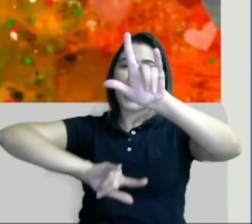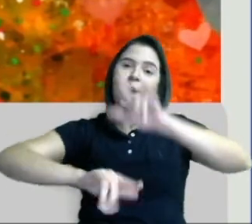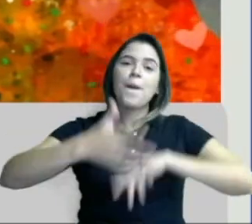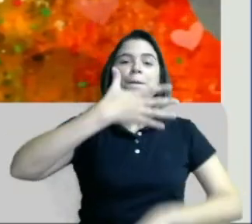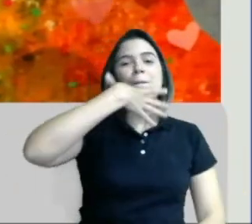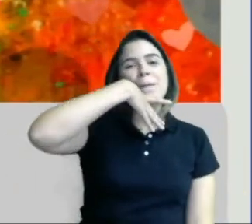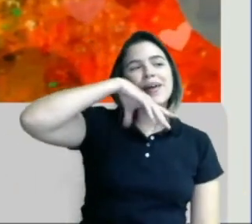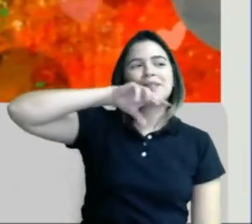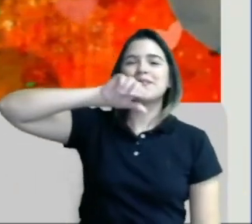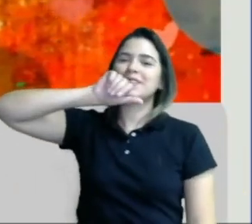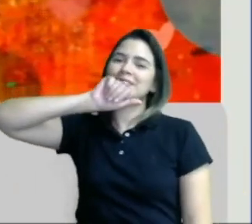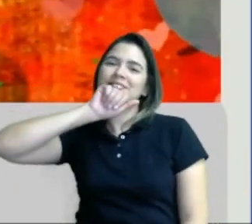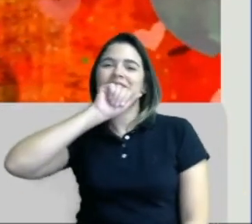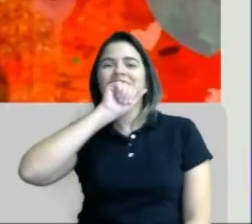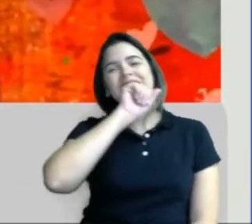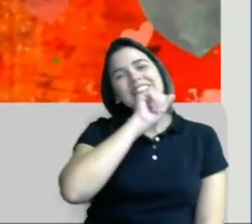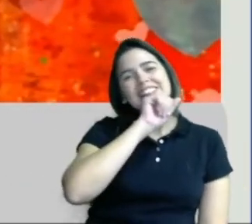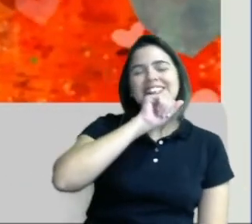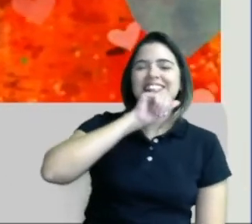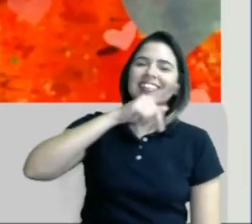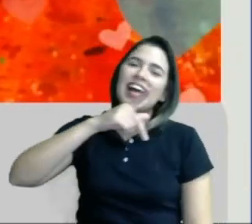papai.